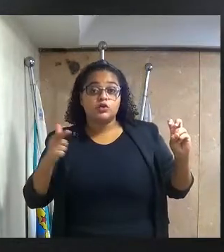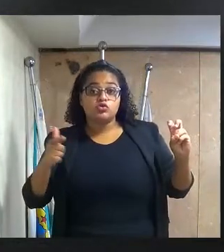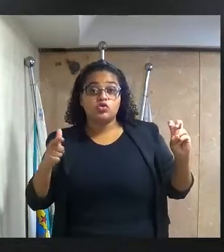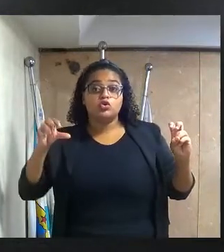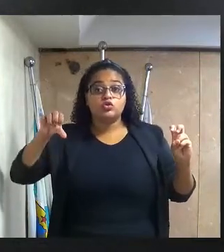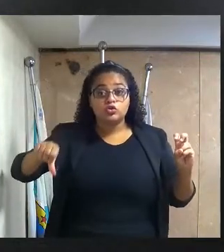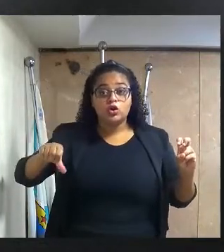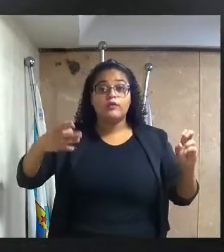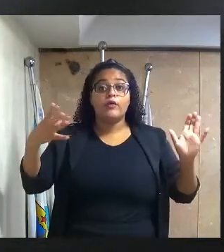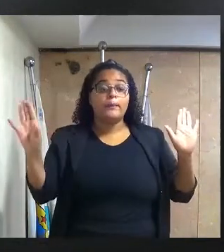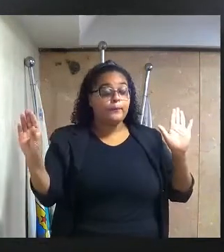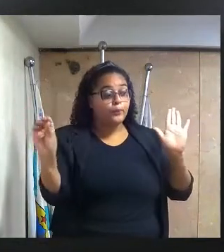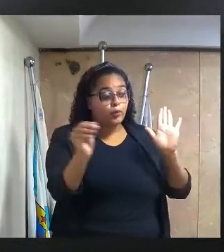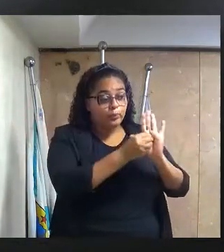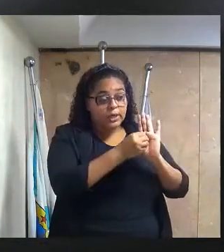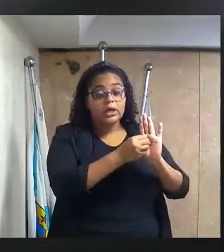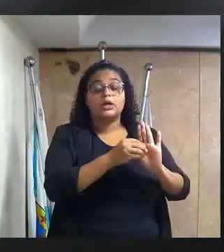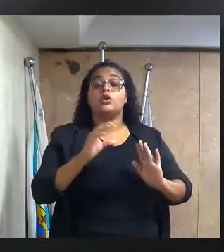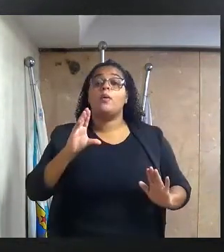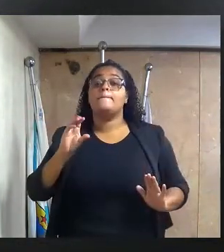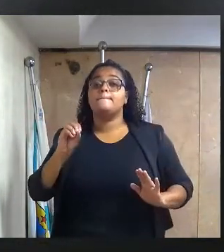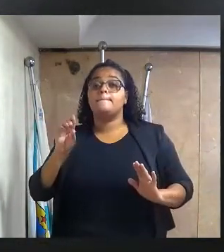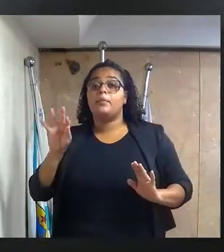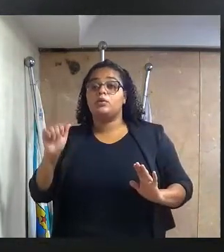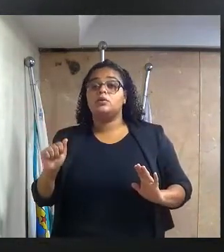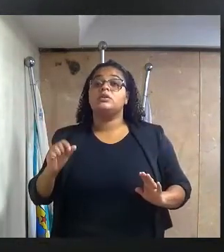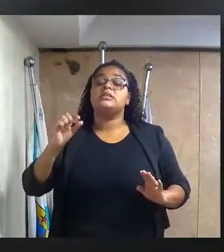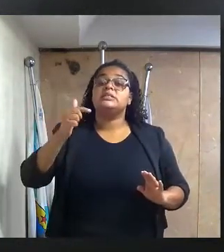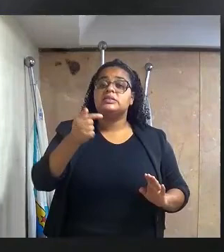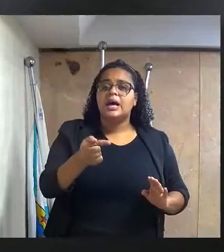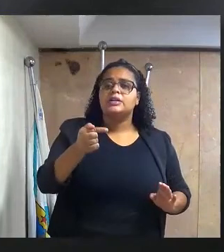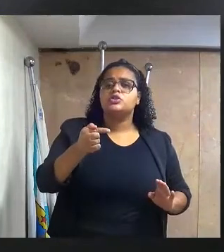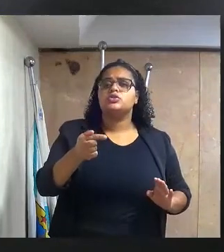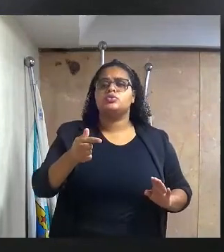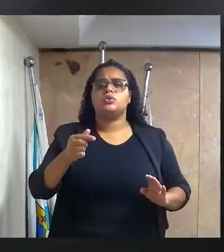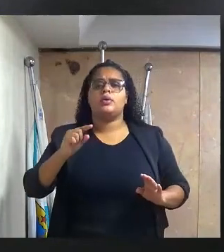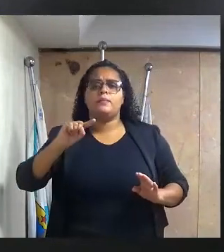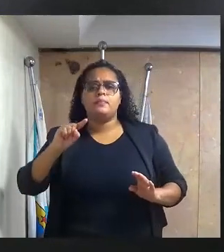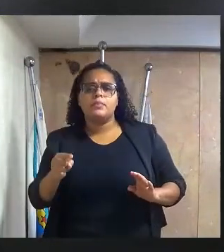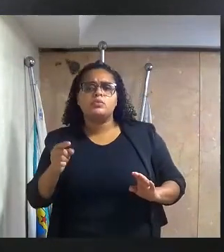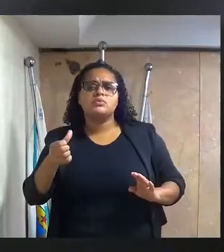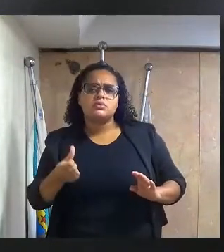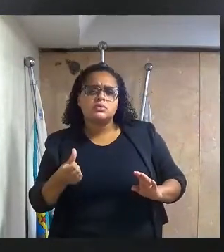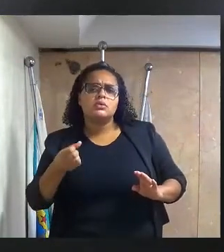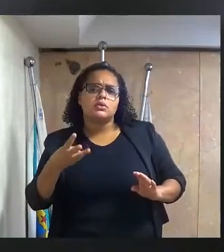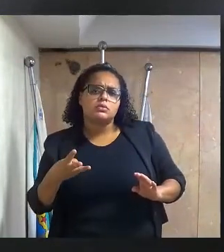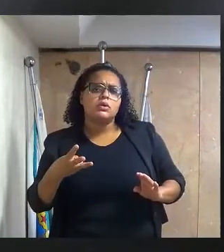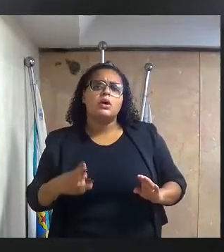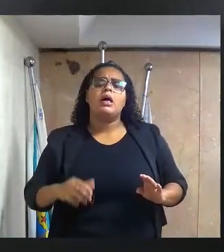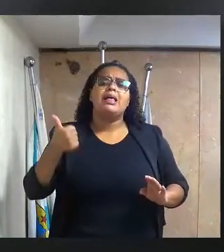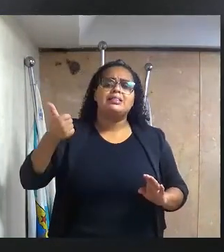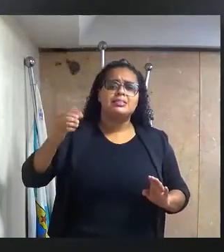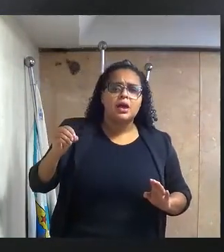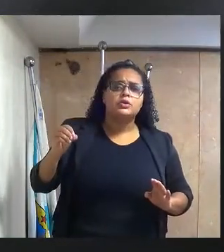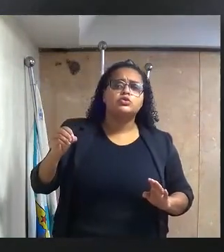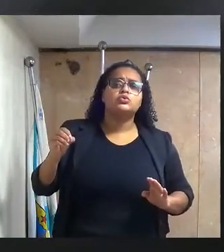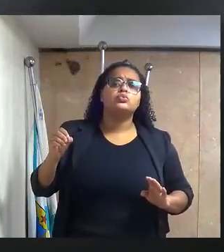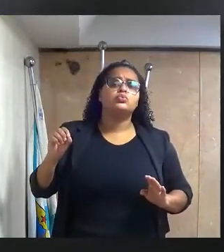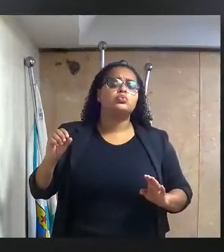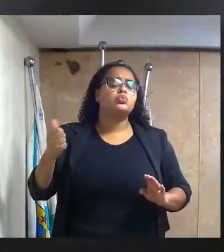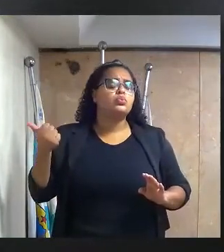que foram publicadas em boletim oficial de número 7.066, de 10 de nove de 2021.